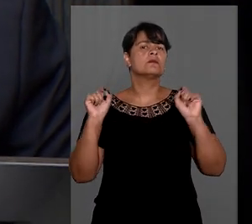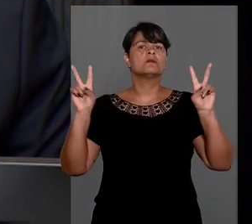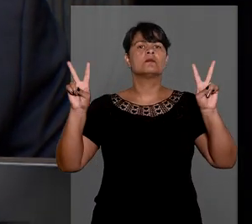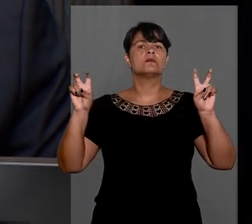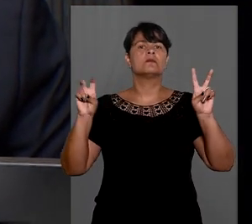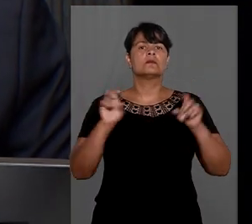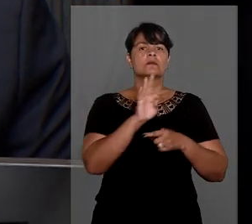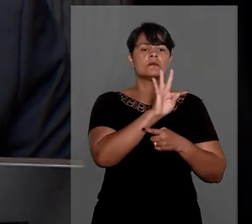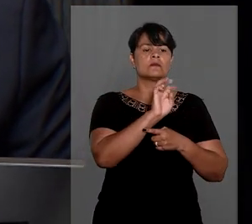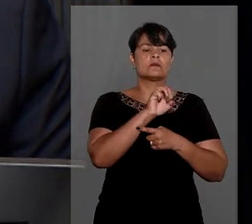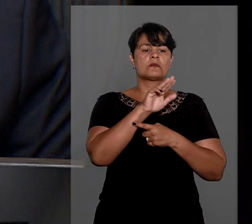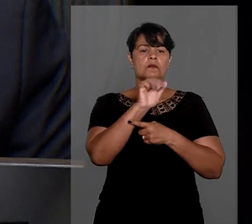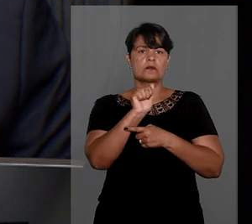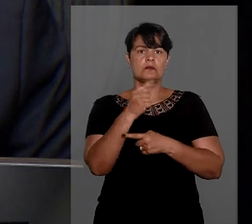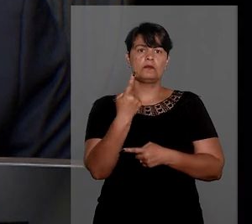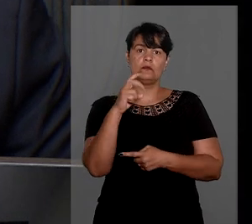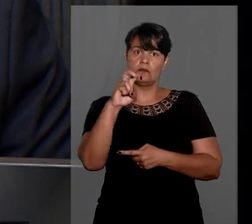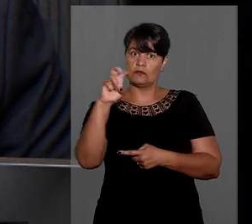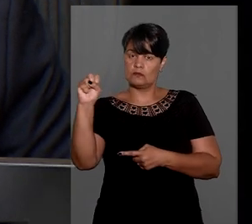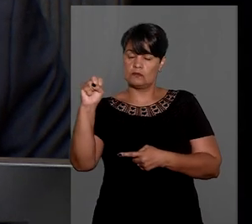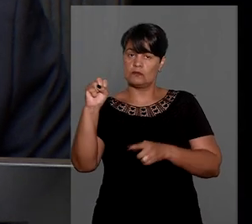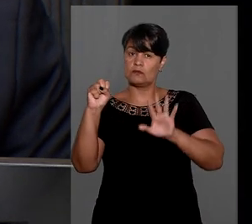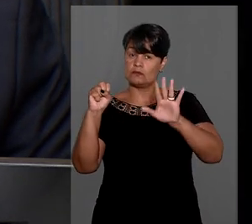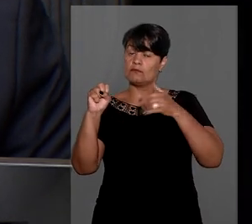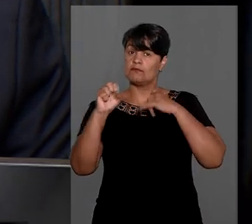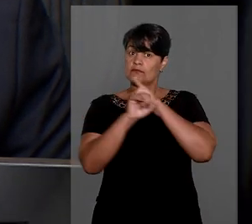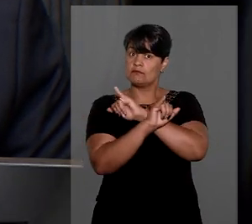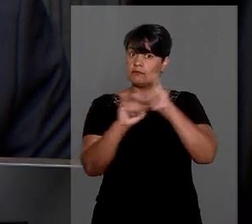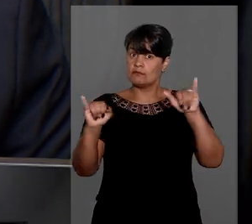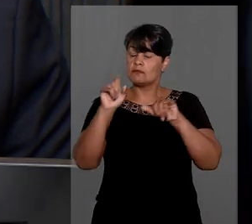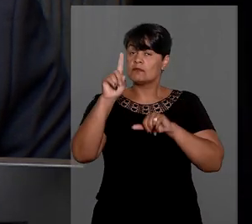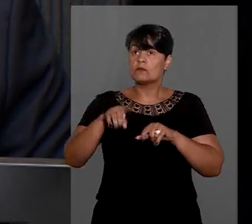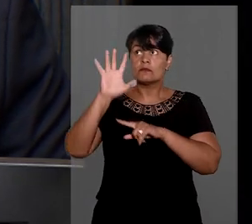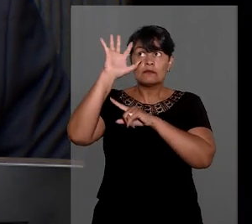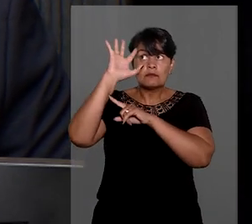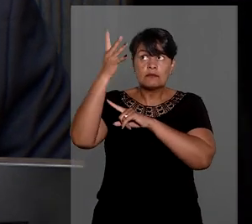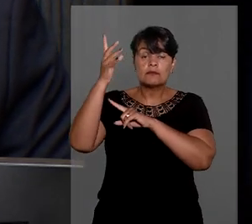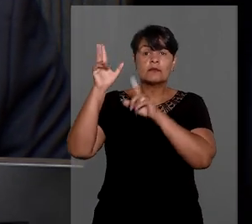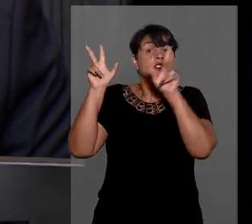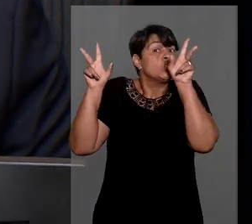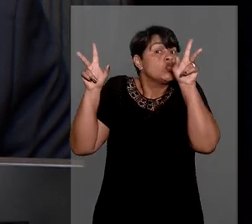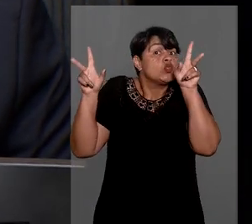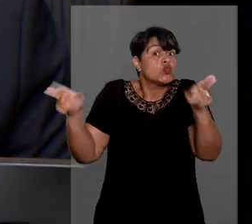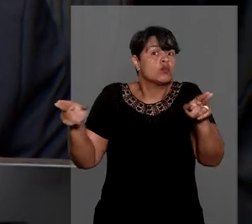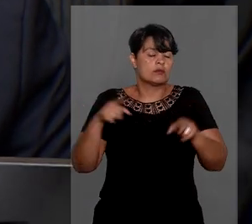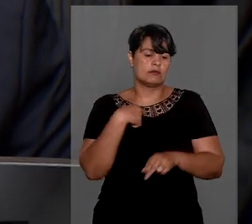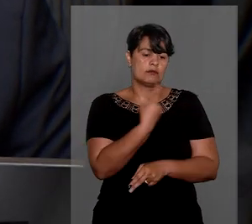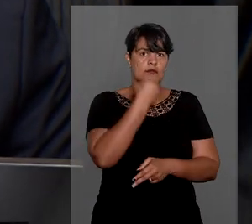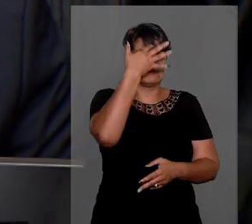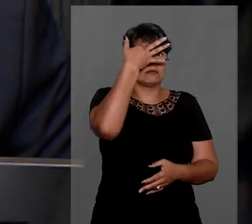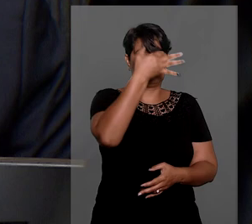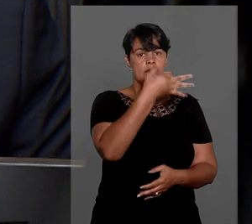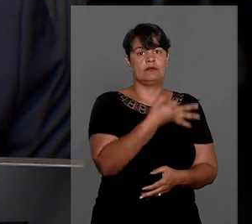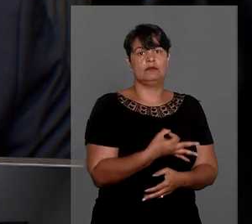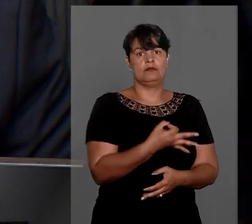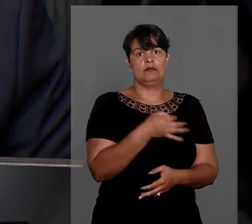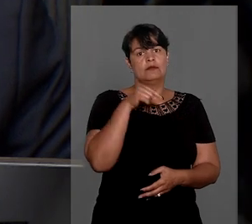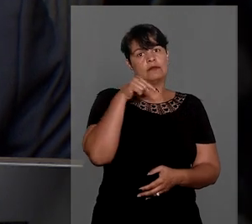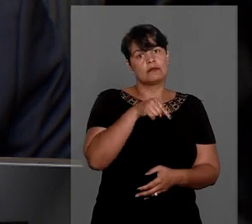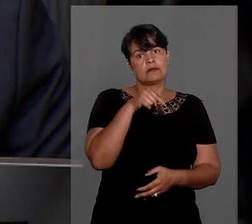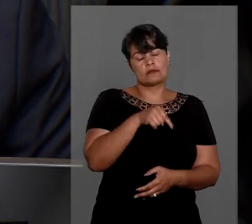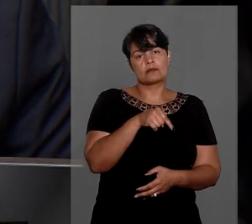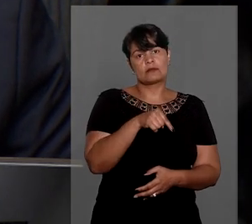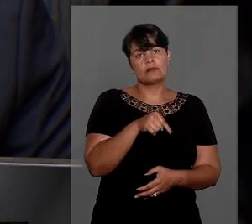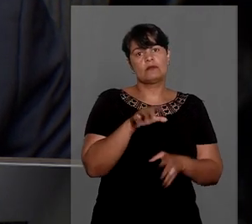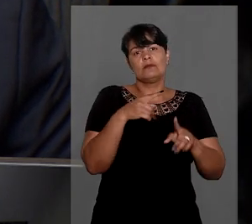158. Eu digo que são decisões que expressam a mesma compreensão do tema no sentido